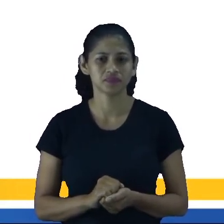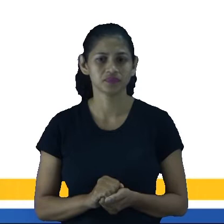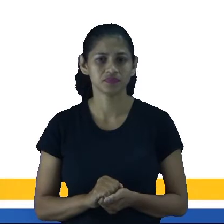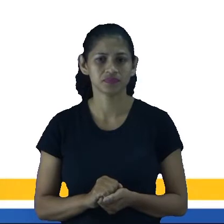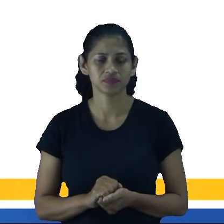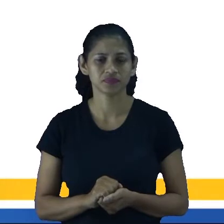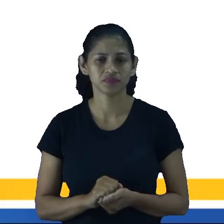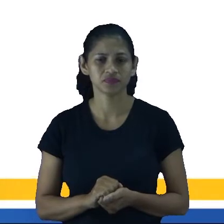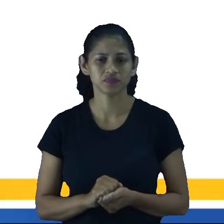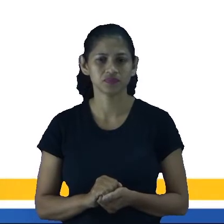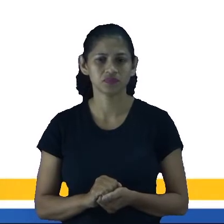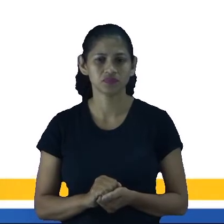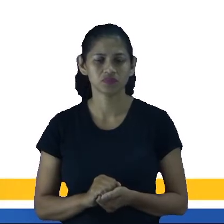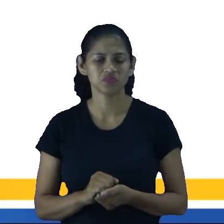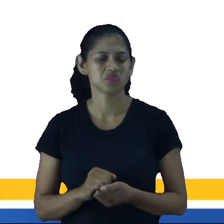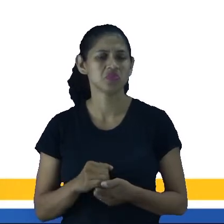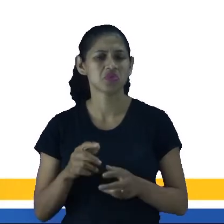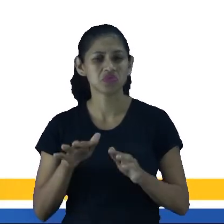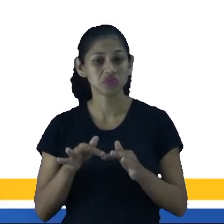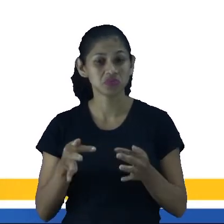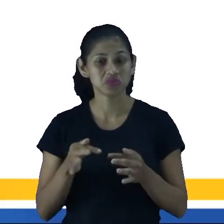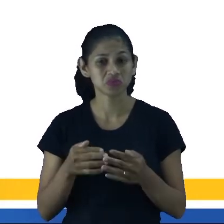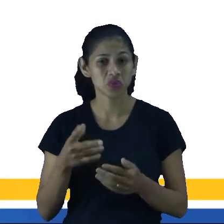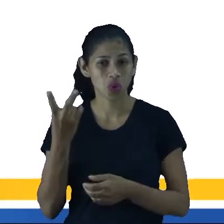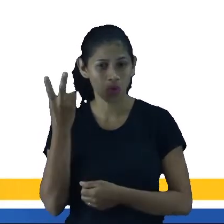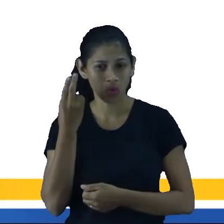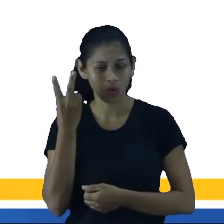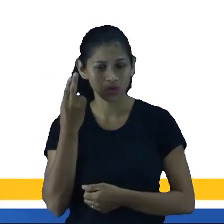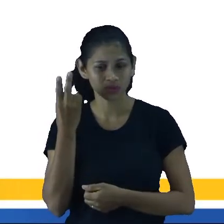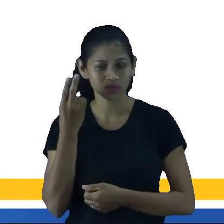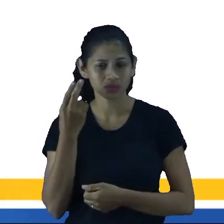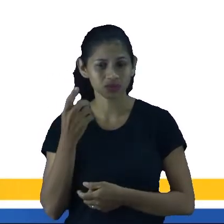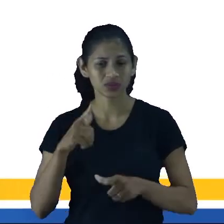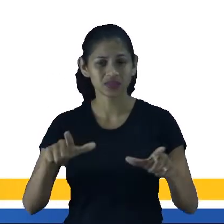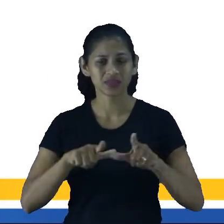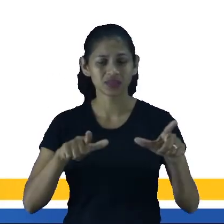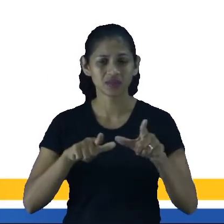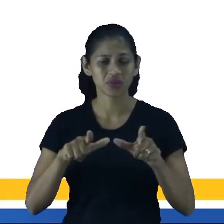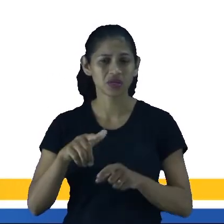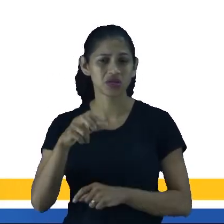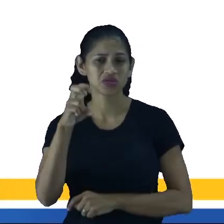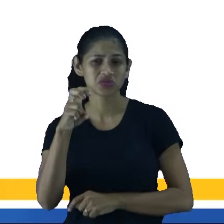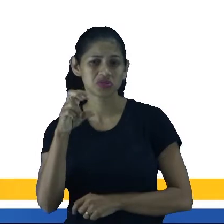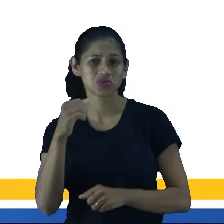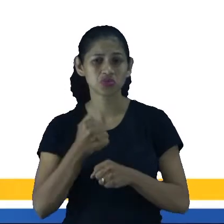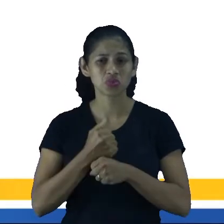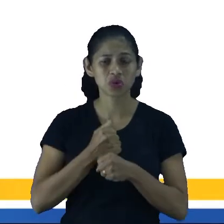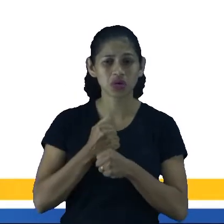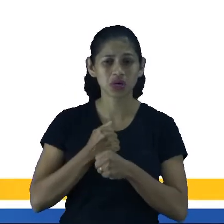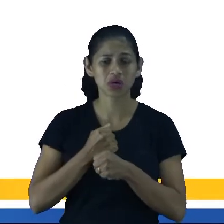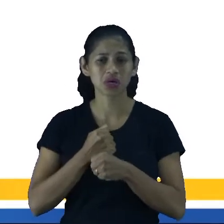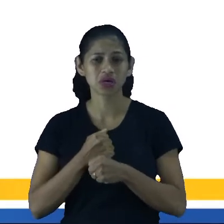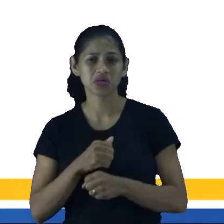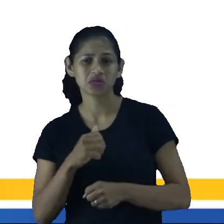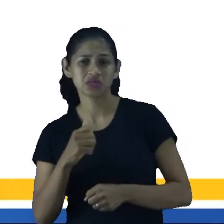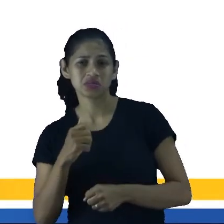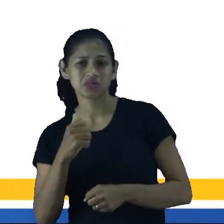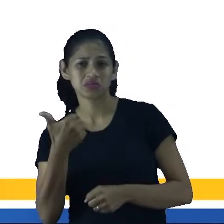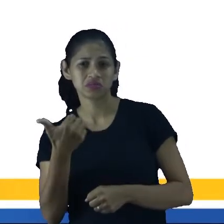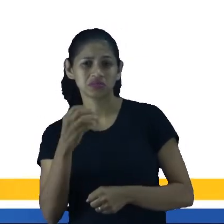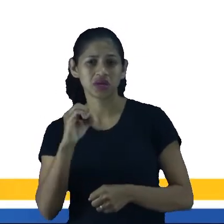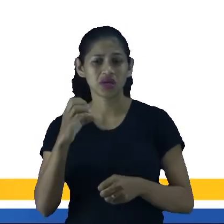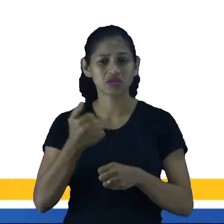Bastante comum, né? Principalmente na língua espanhola. Ah, eu trabalhei por cinco anos, trabalhei por dez anos, trabalhei por dez anos, vinte anos.